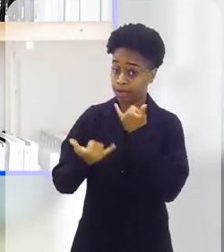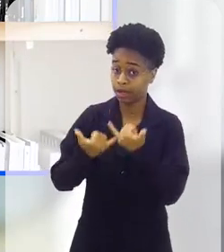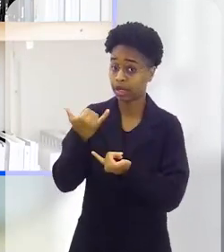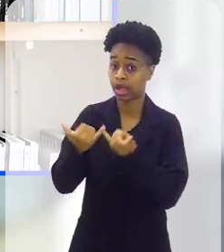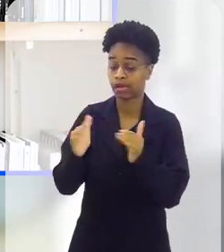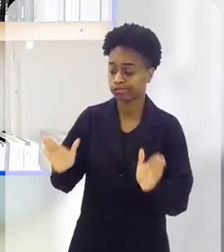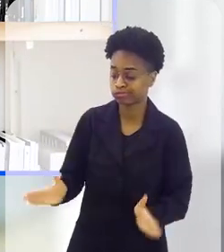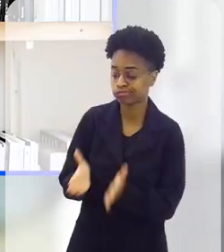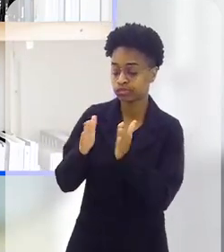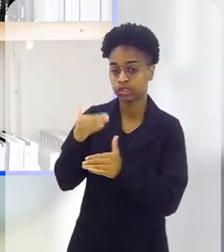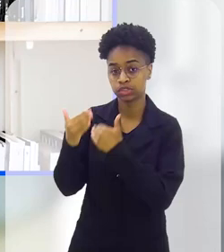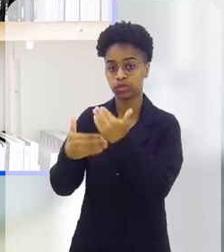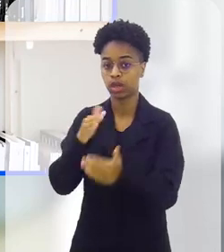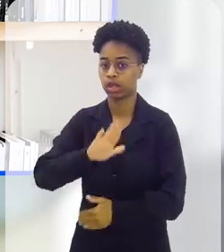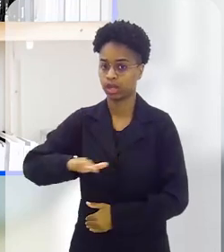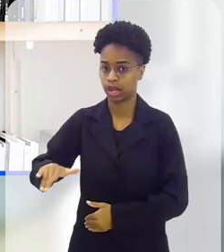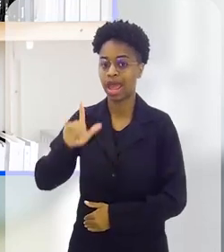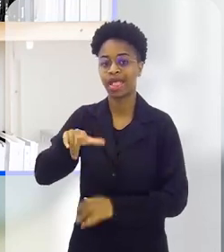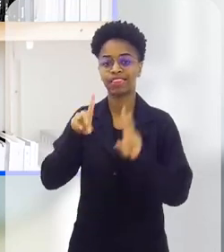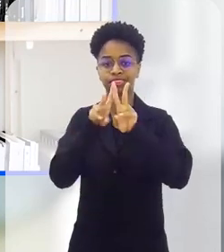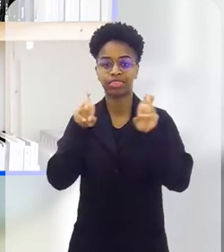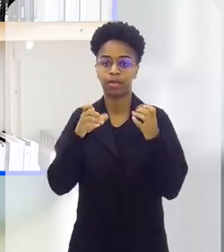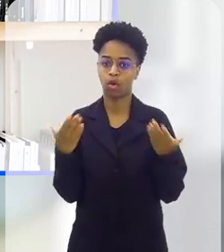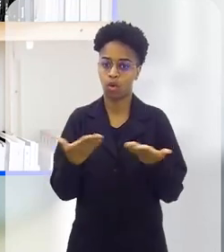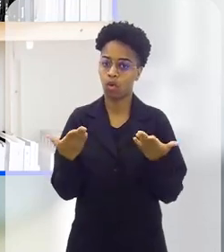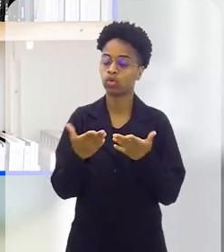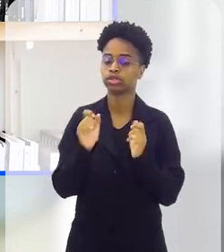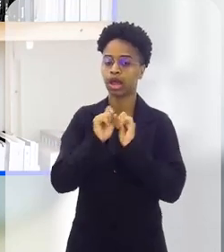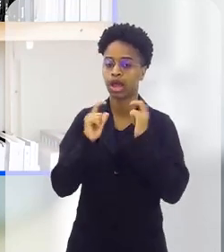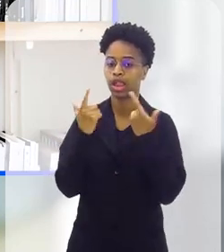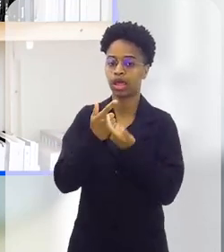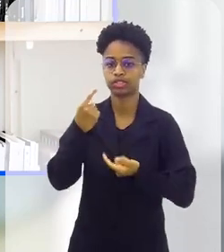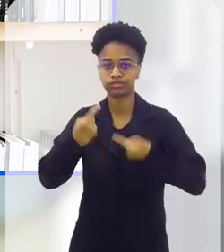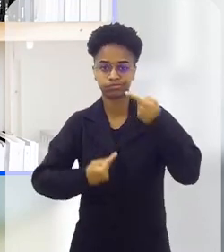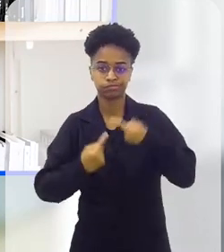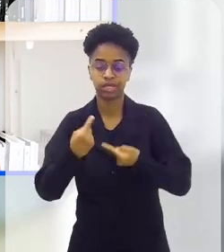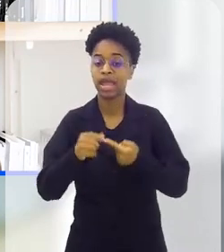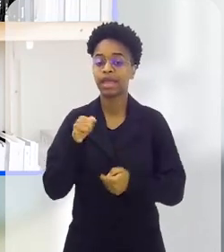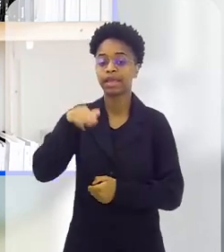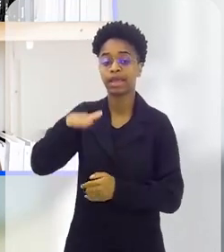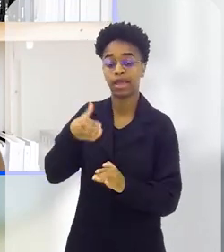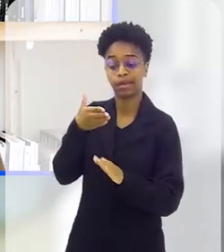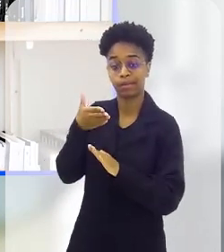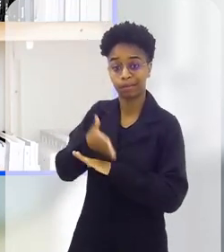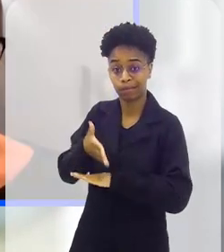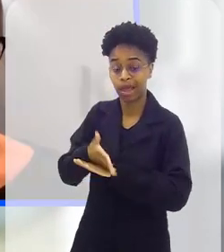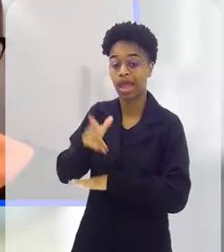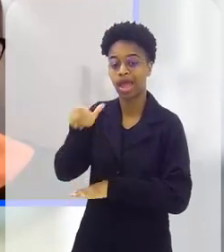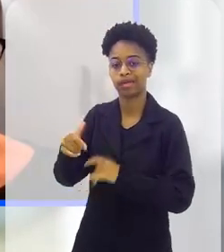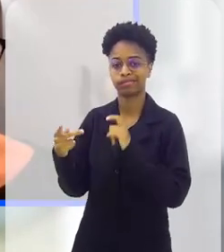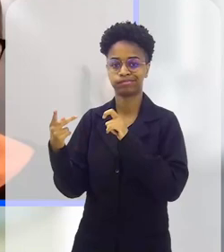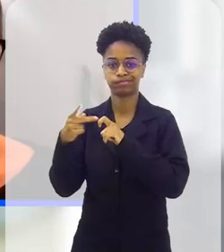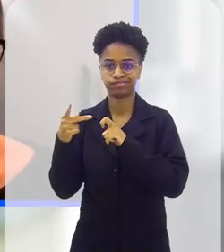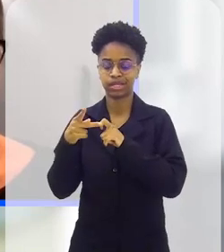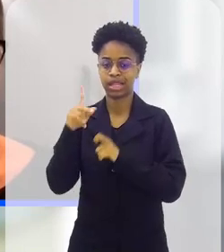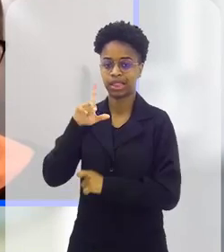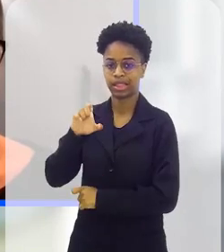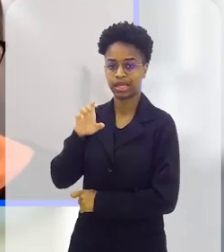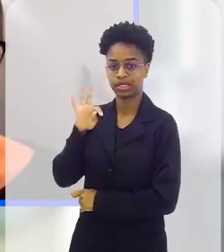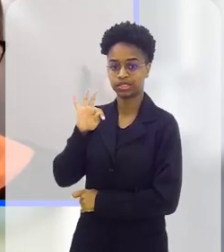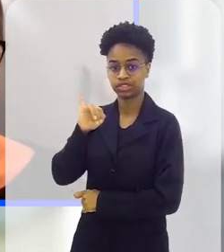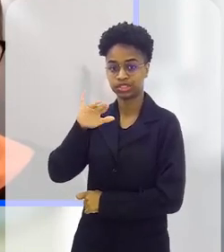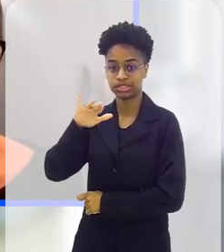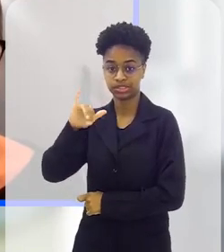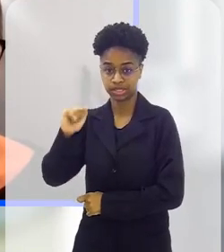brincar no desenvolvimento infantil é o tema do Alerj Debate de hoje e quem participa comigo é a pediatra doutora Letícia Duarte